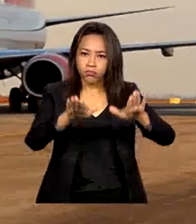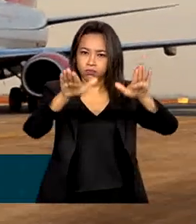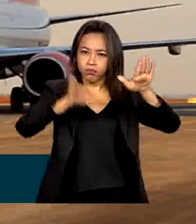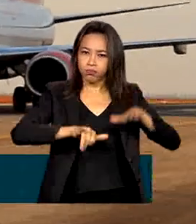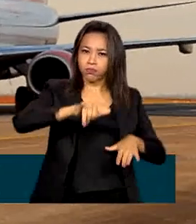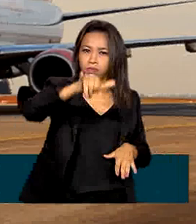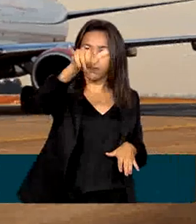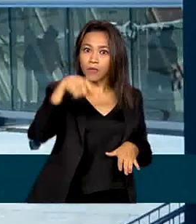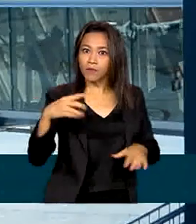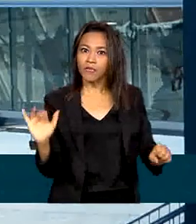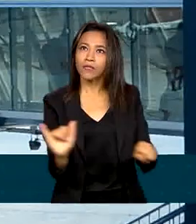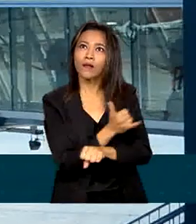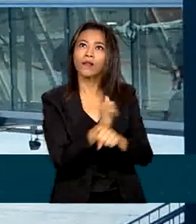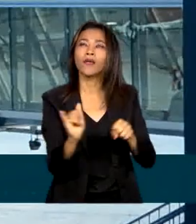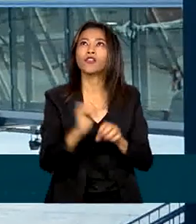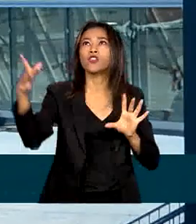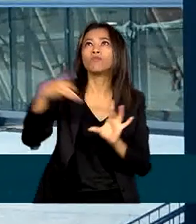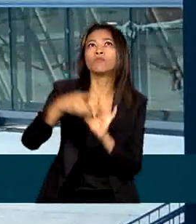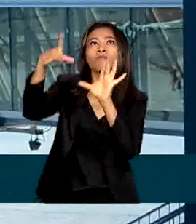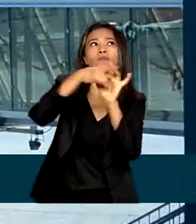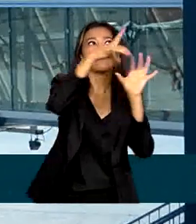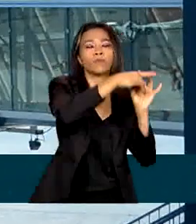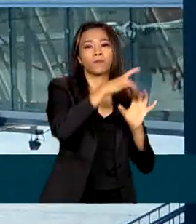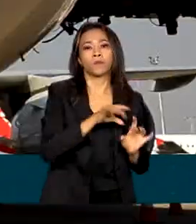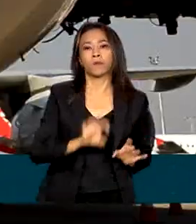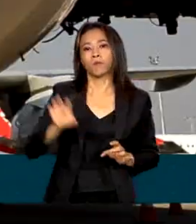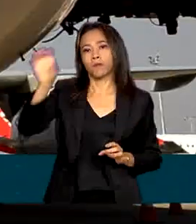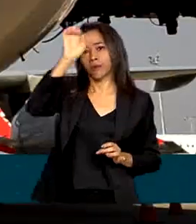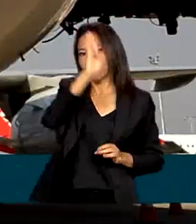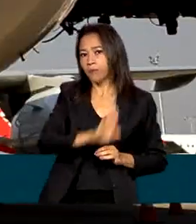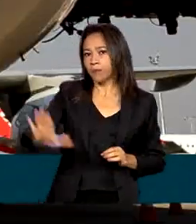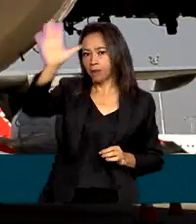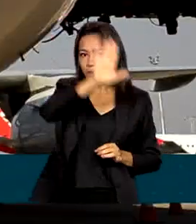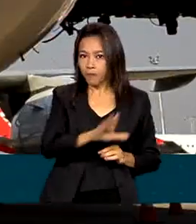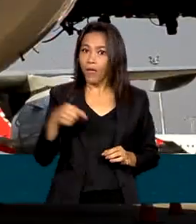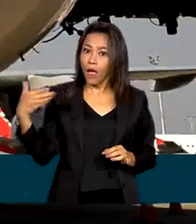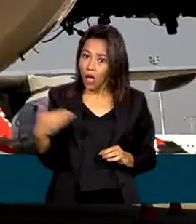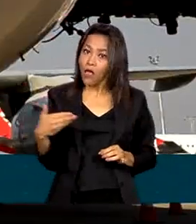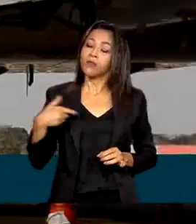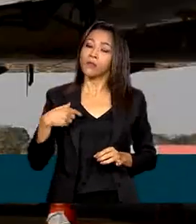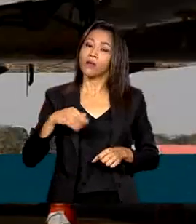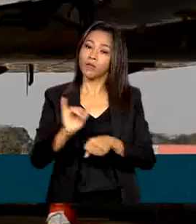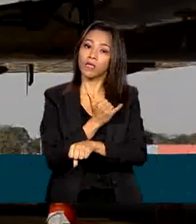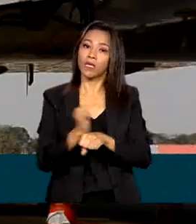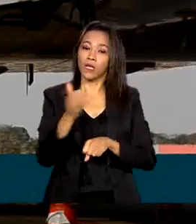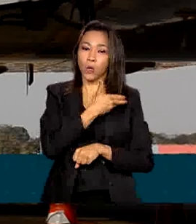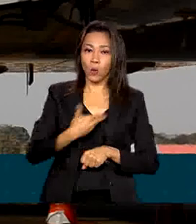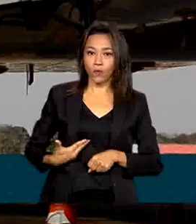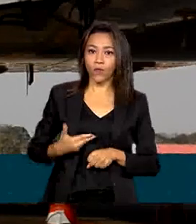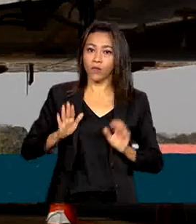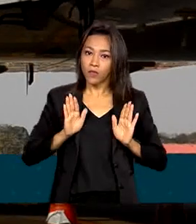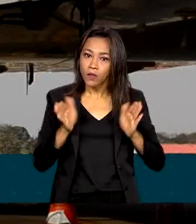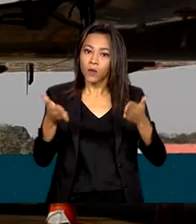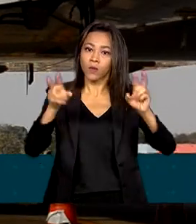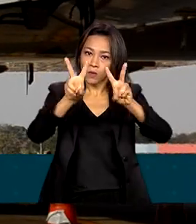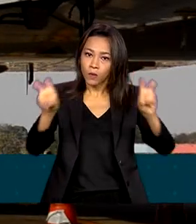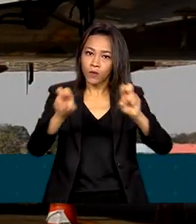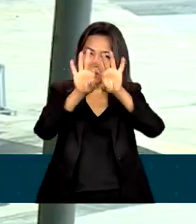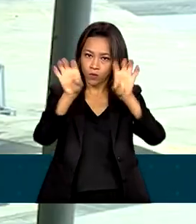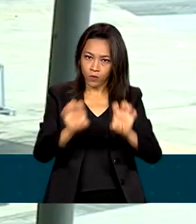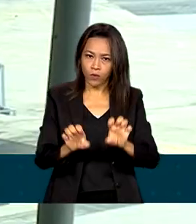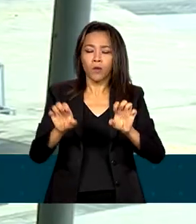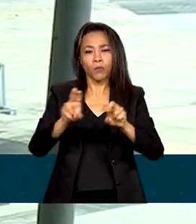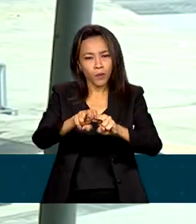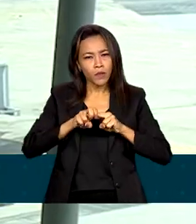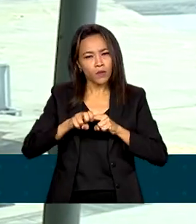estratégia de integração nacional. Essa vai ser uma das medidas do governo na área de infraestrutura. Para isso, nos próximos anos,